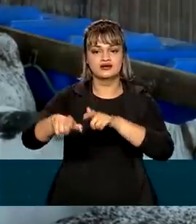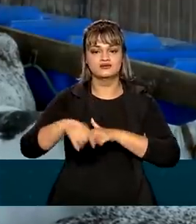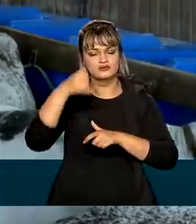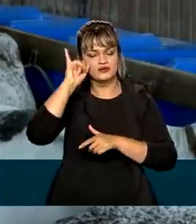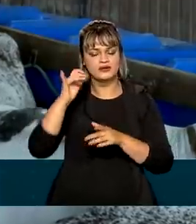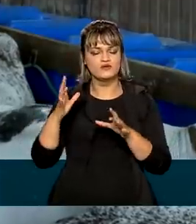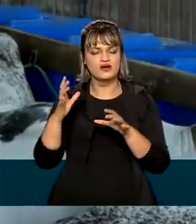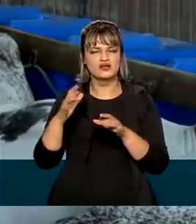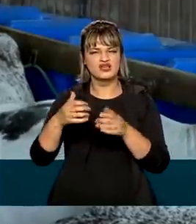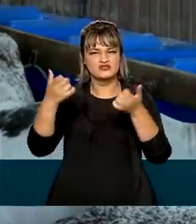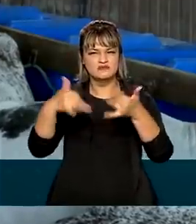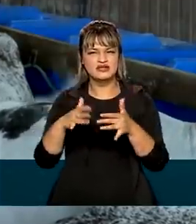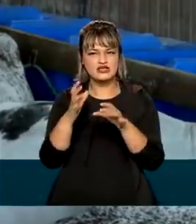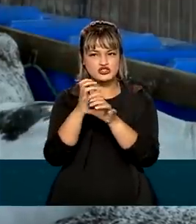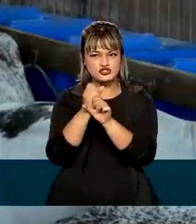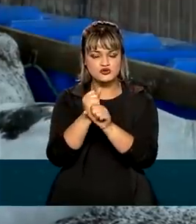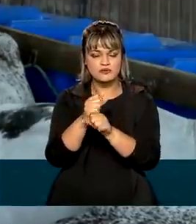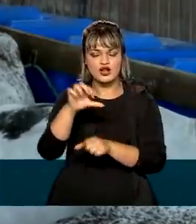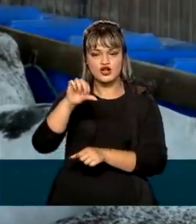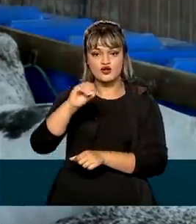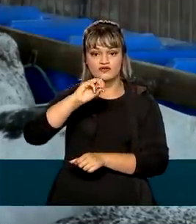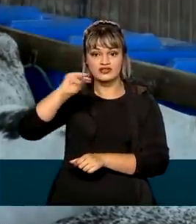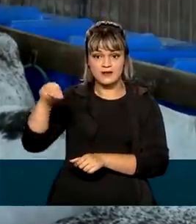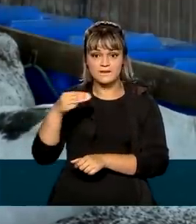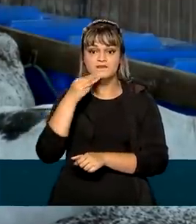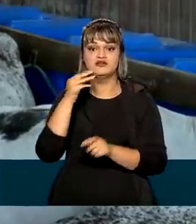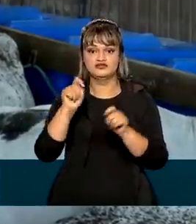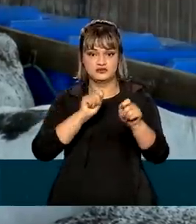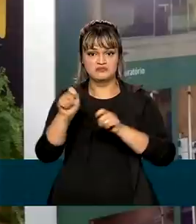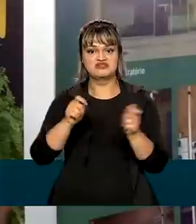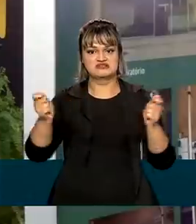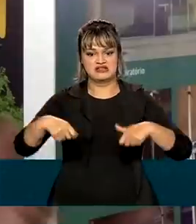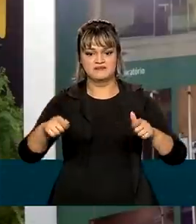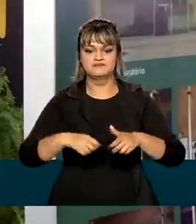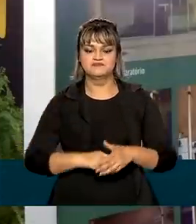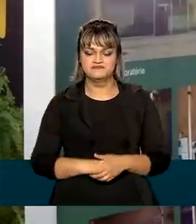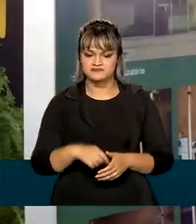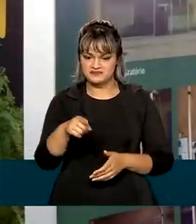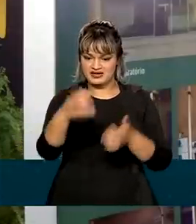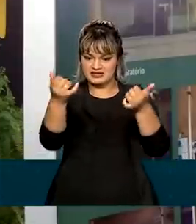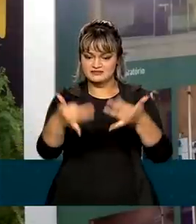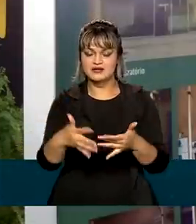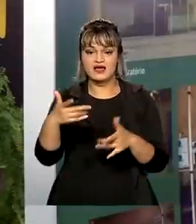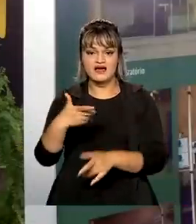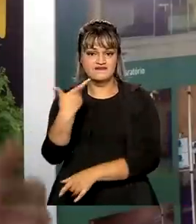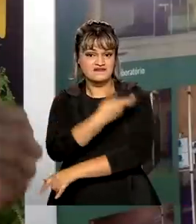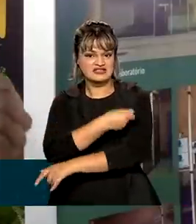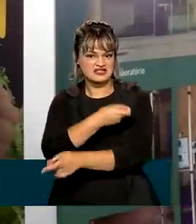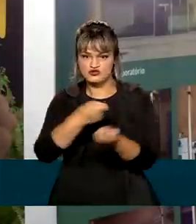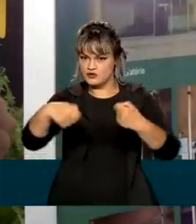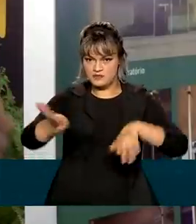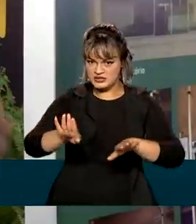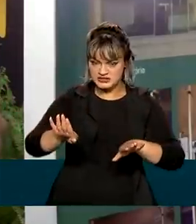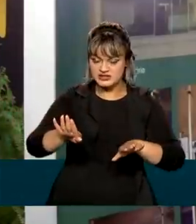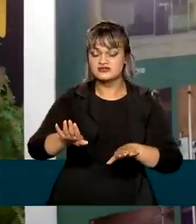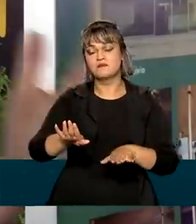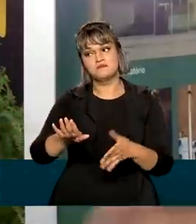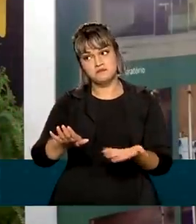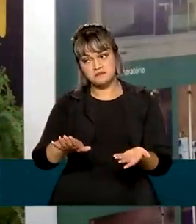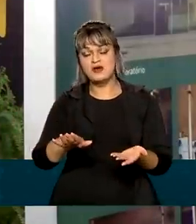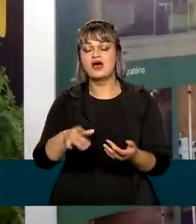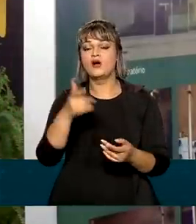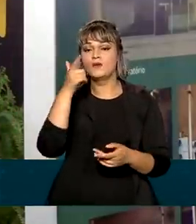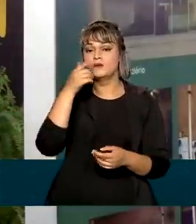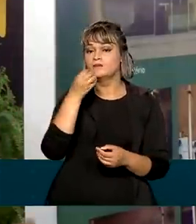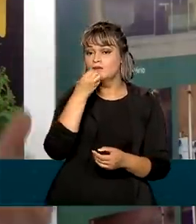de mais de 90 milhões de reais gastos com imunizantes apenas no Estado. A retirada de vacinação é o